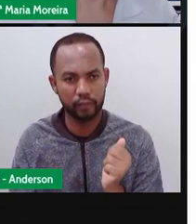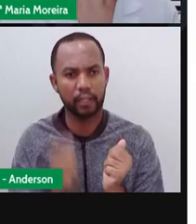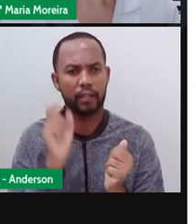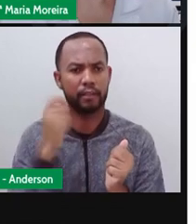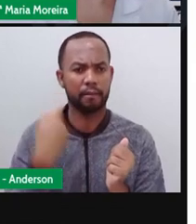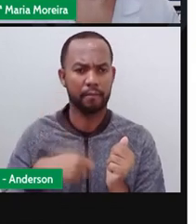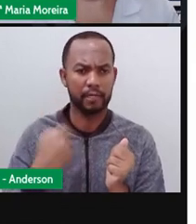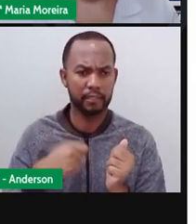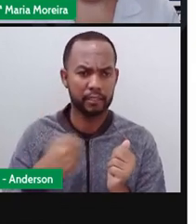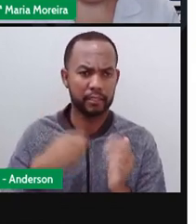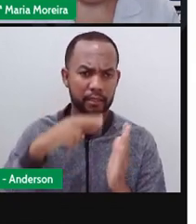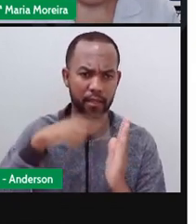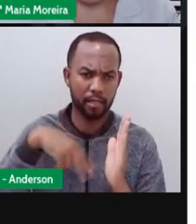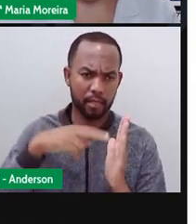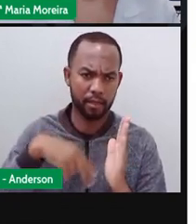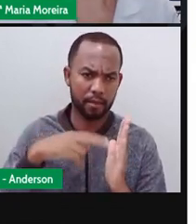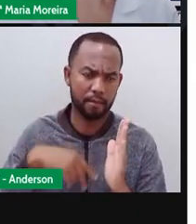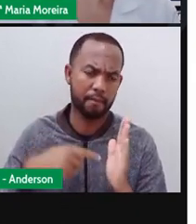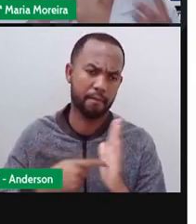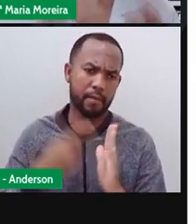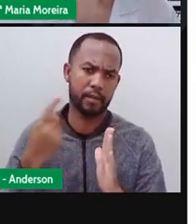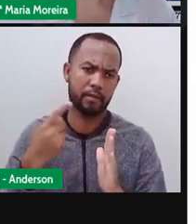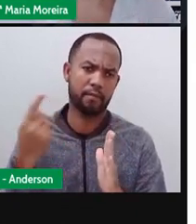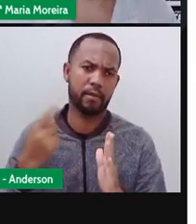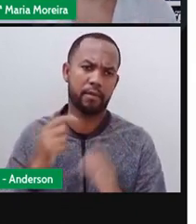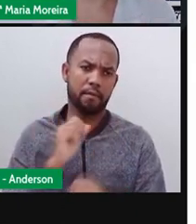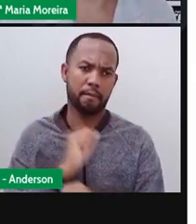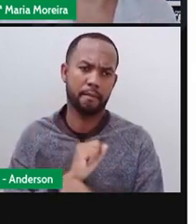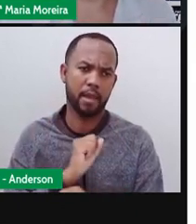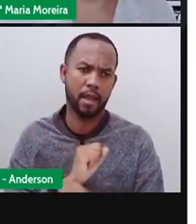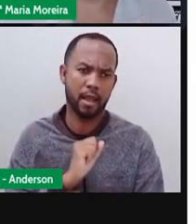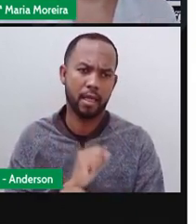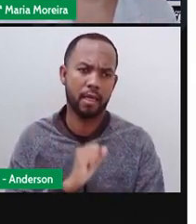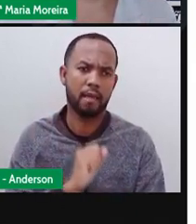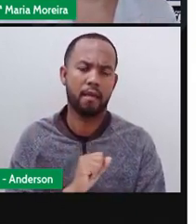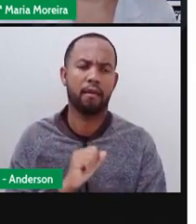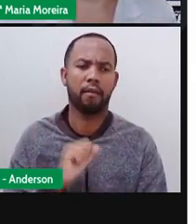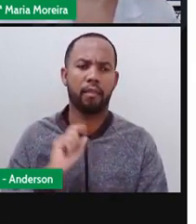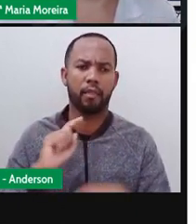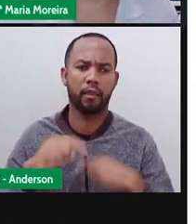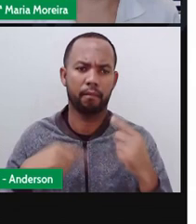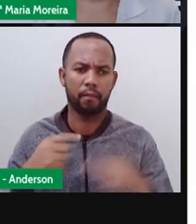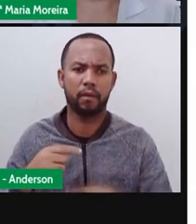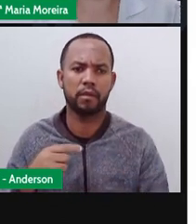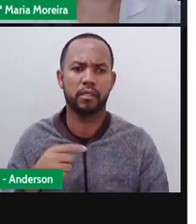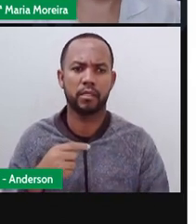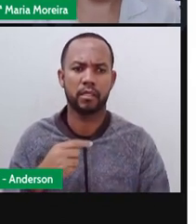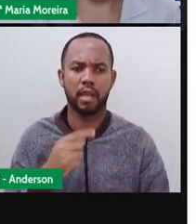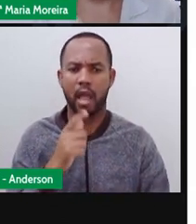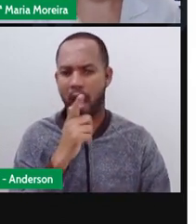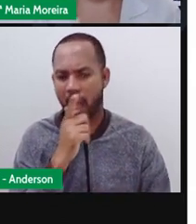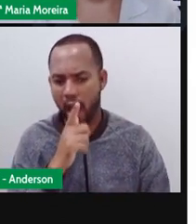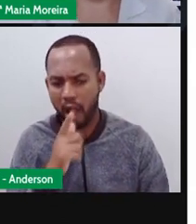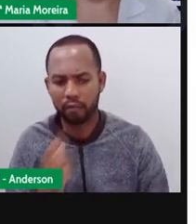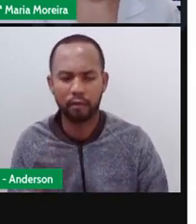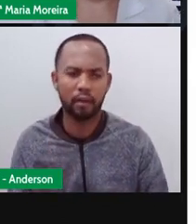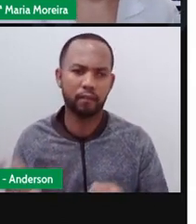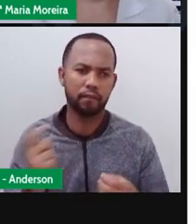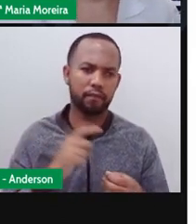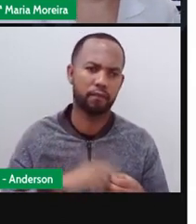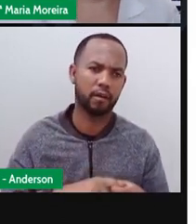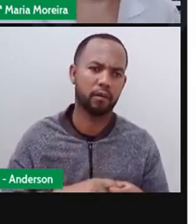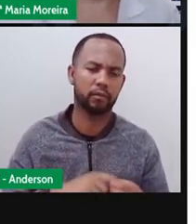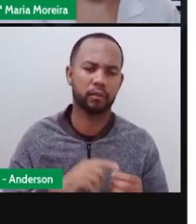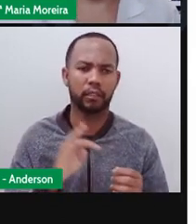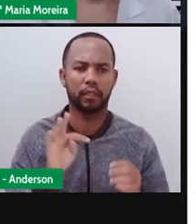fazer? Leu o texto a primeira vez, para, respira, toma aquele golezinho de água e volta para ler o texto. Porque